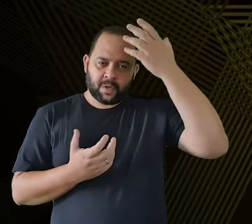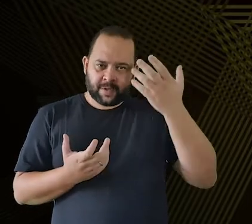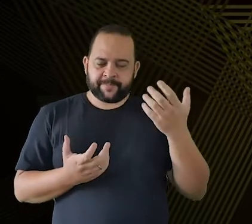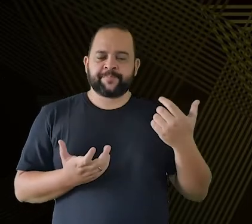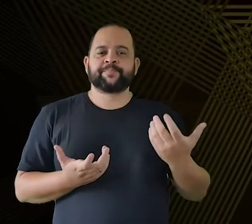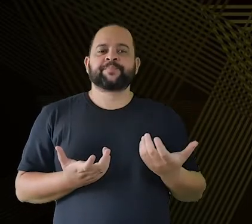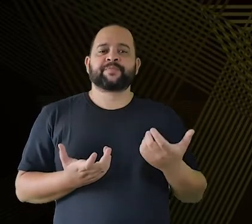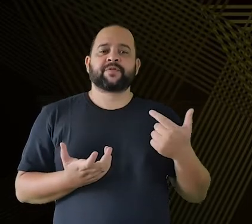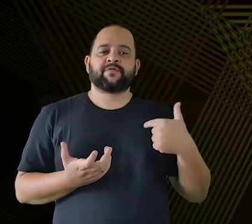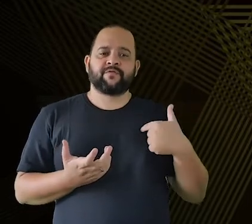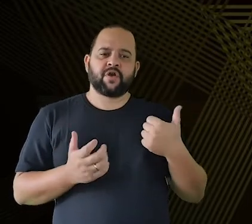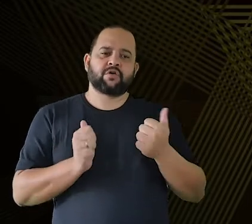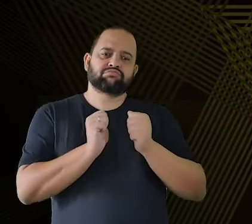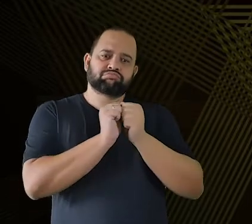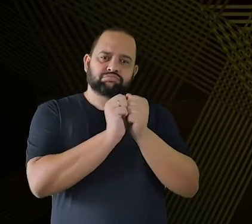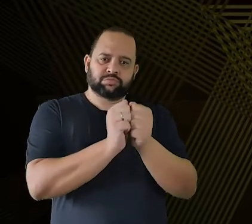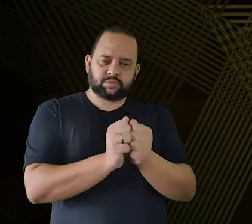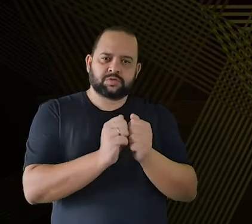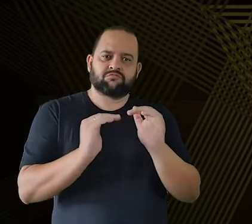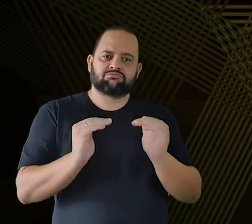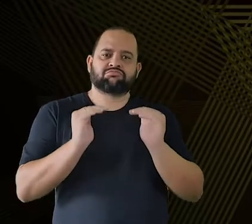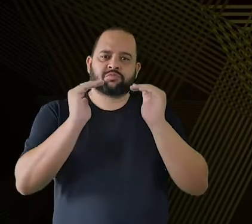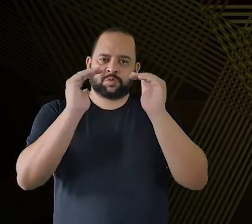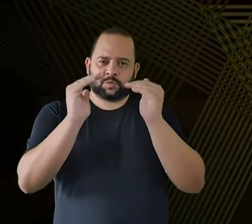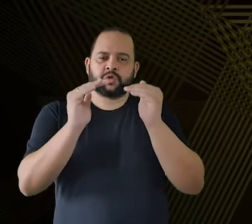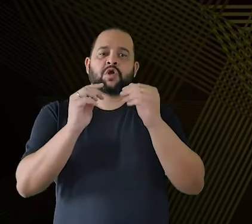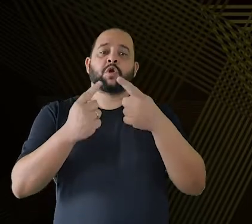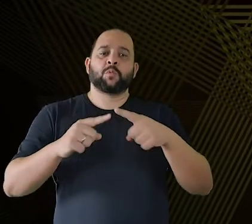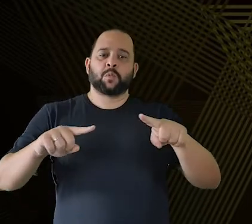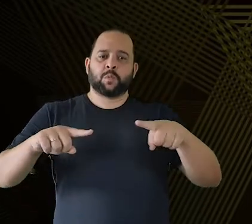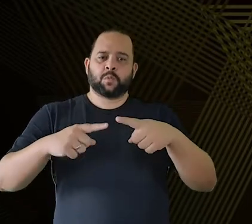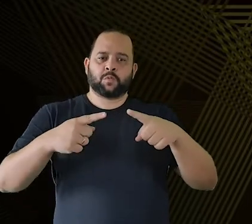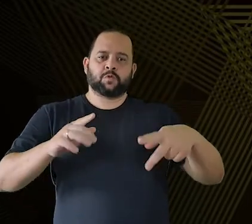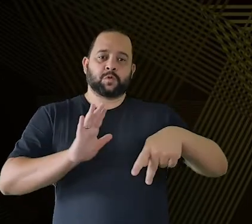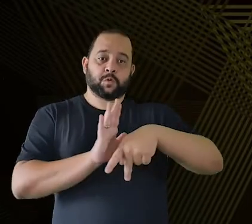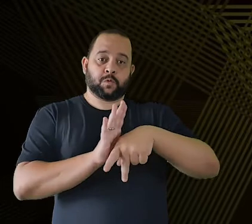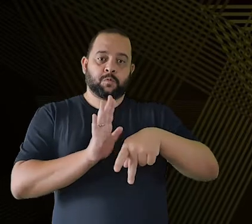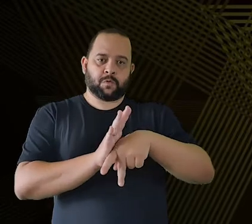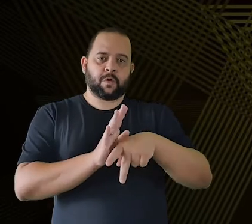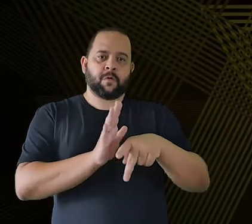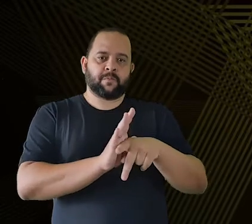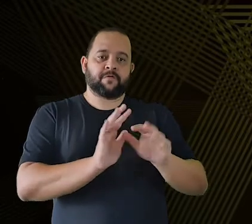foi levado, foi alçado ao cargo de músico da corte imperial.